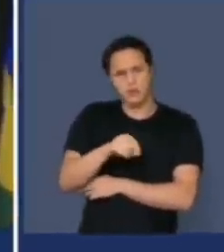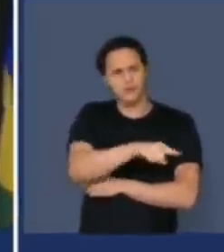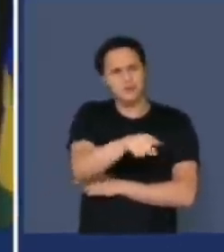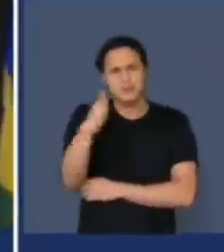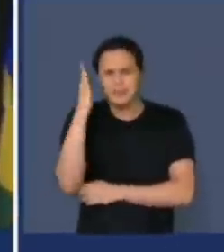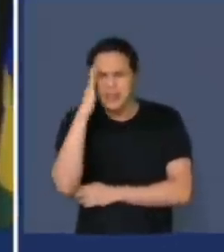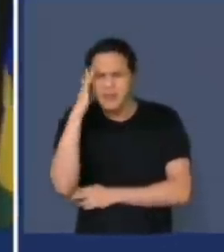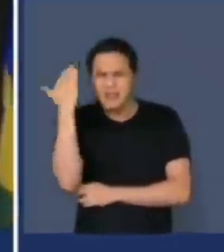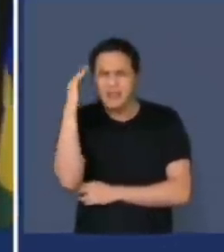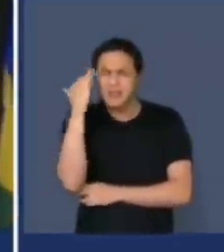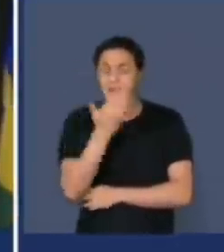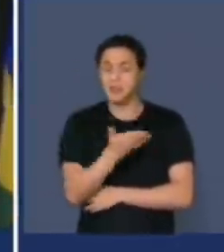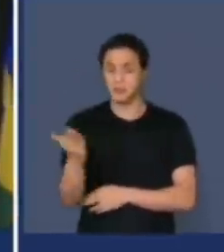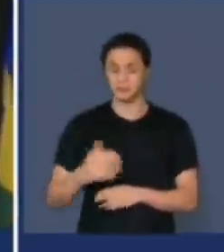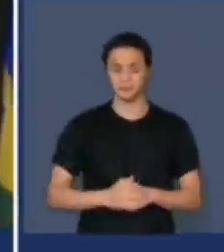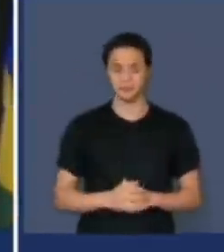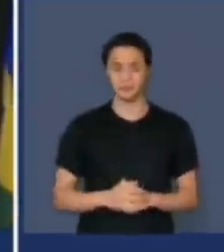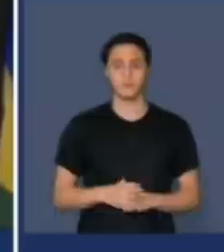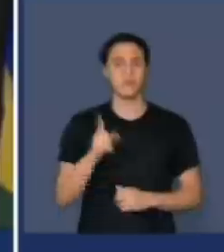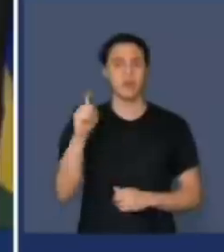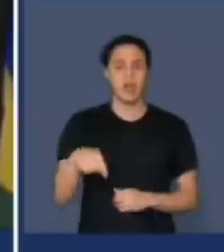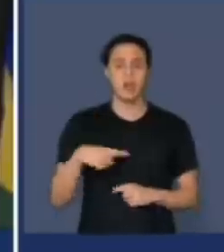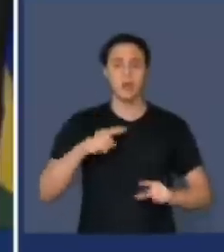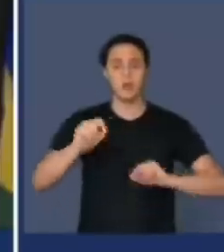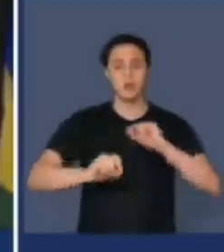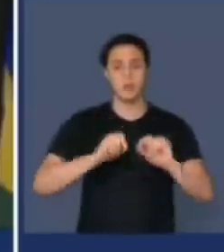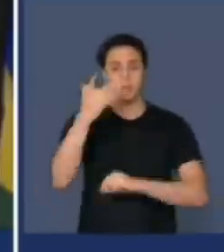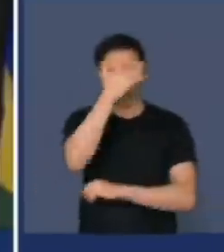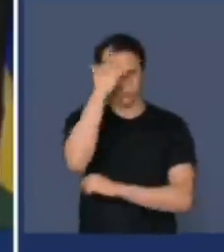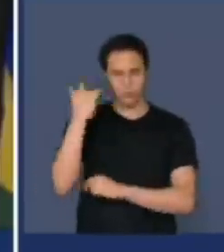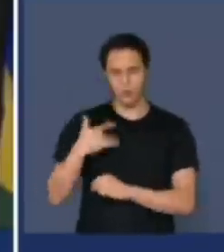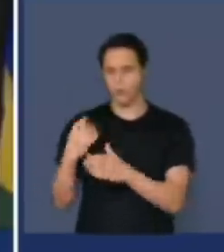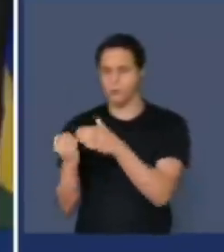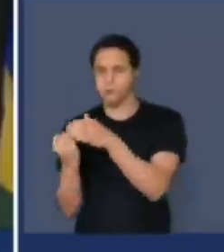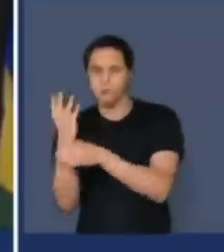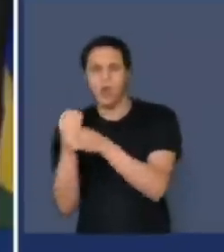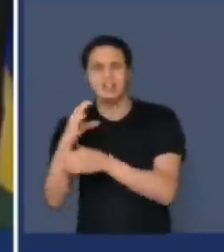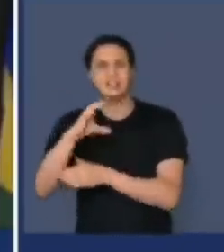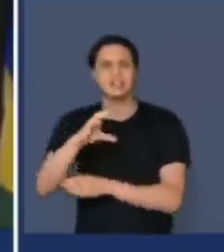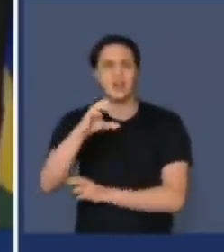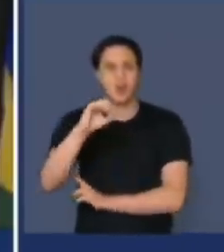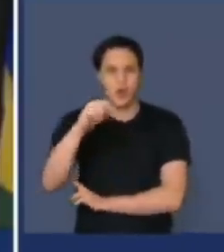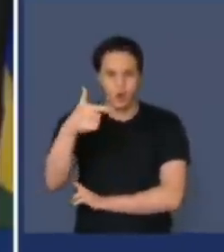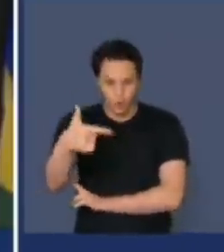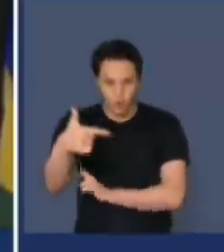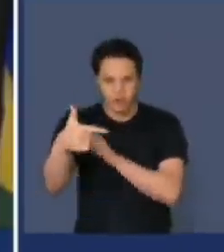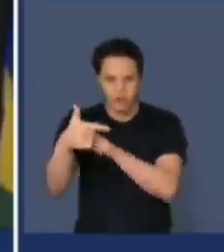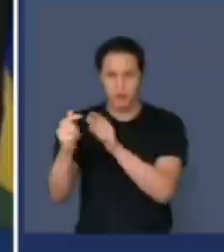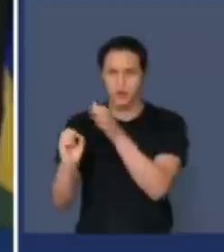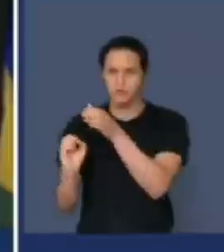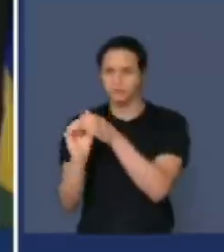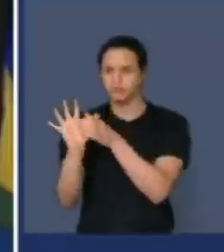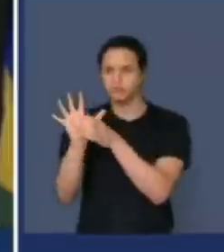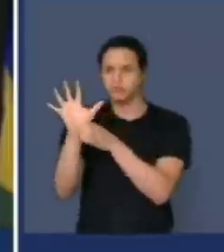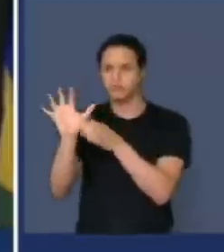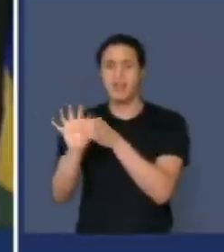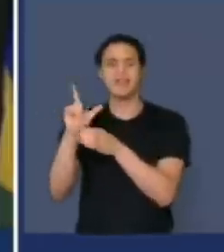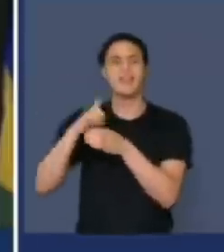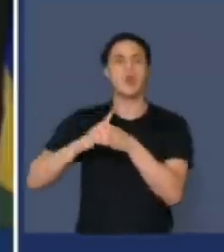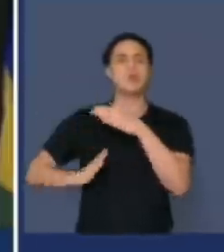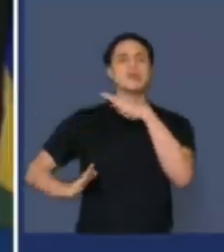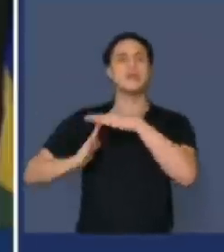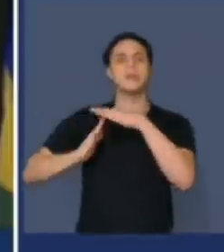entendam? Basicamente, aqueles que emitem gases de efeito estufa, eles vão ter um limite para a emissão de gases de efeito